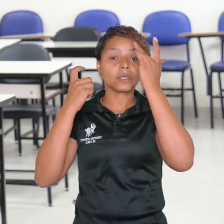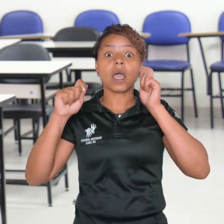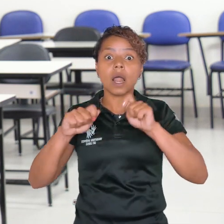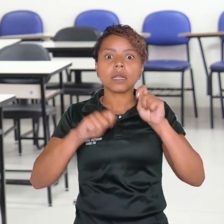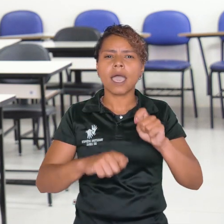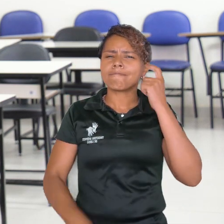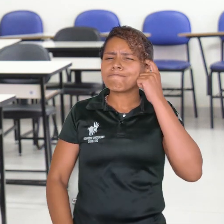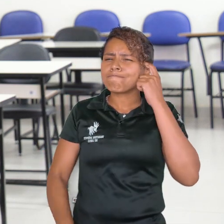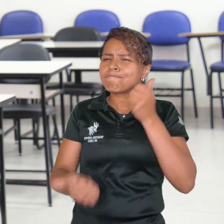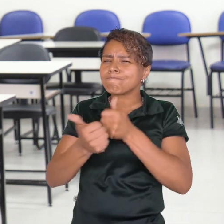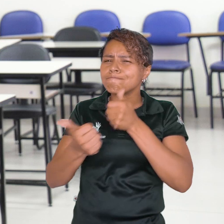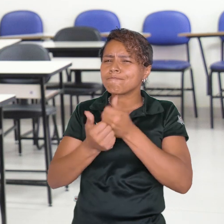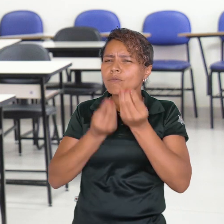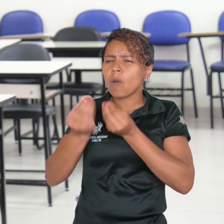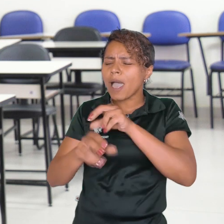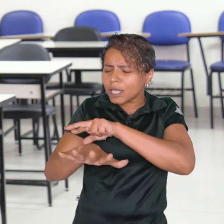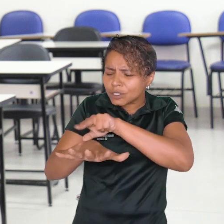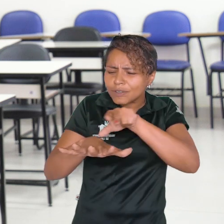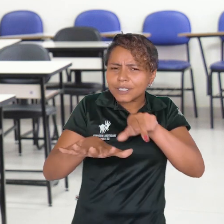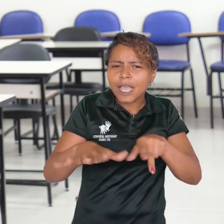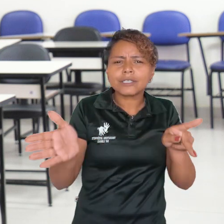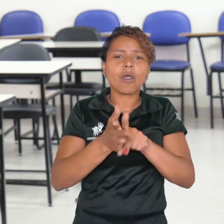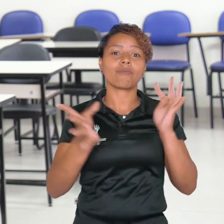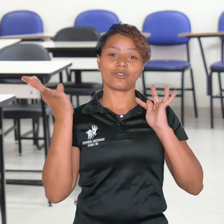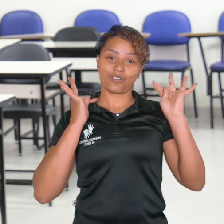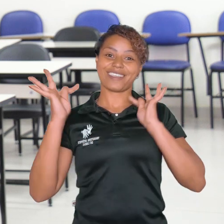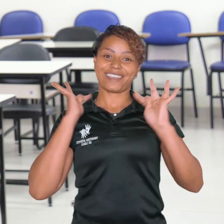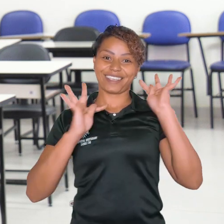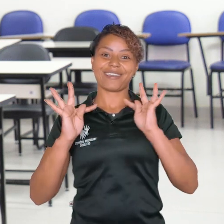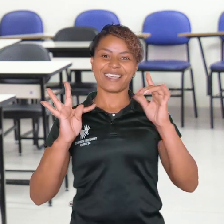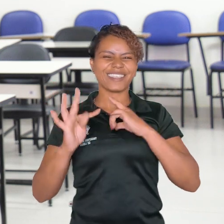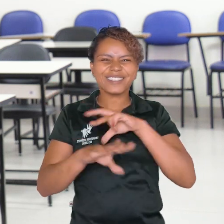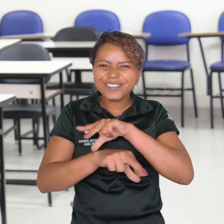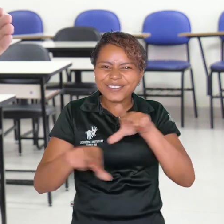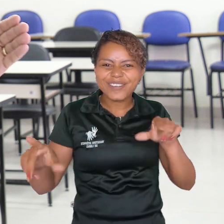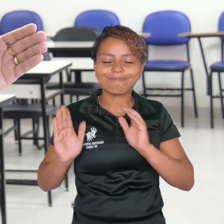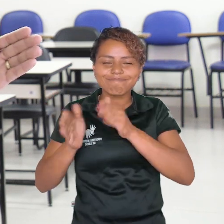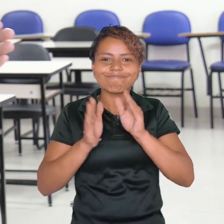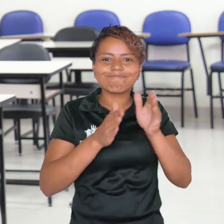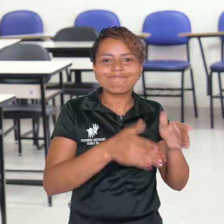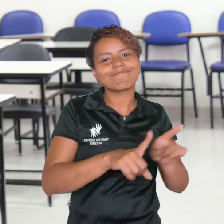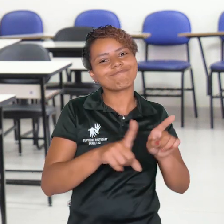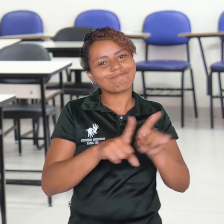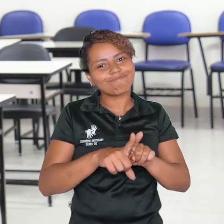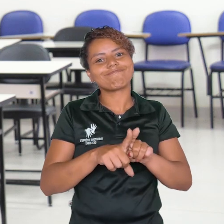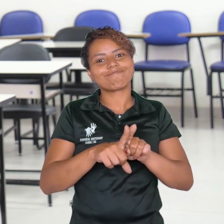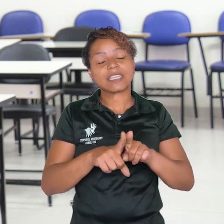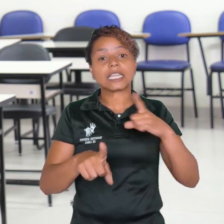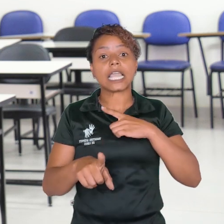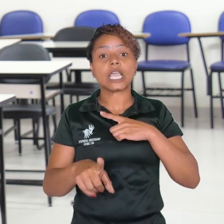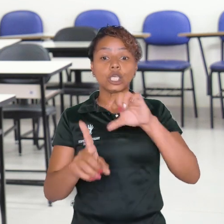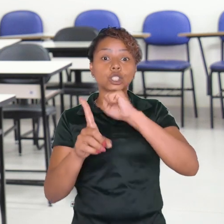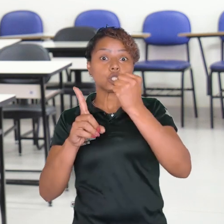que ele possa ser capaz de refletir a própria diversidade da cadeia turística, que é composta por diversos aspectos